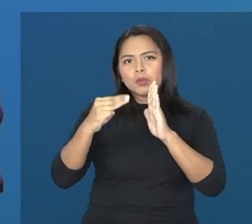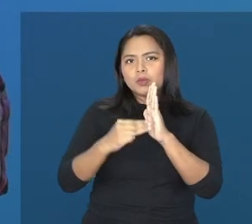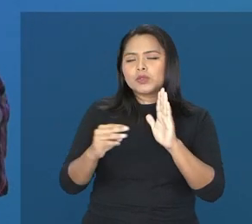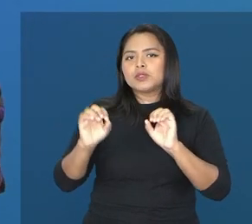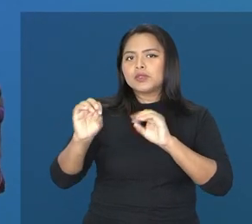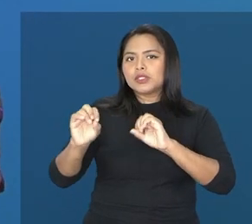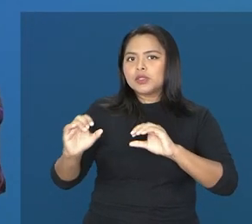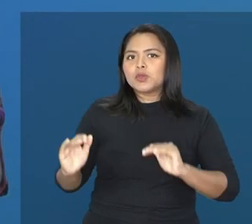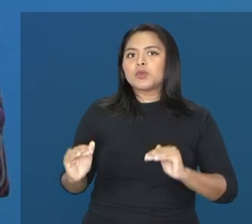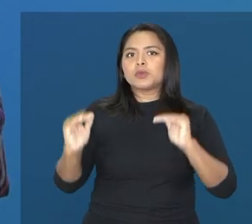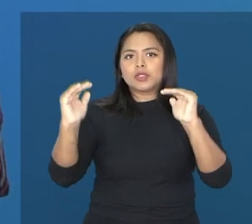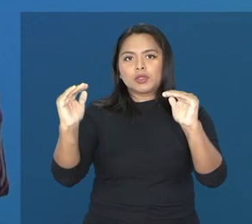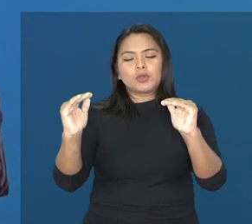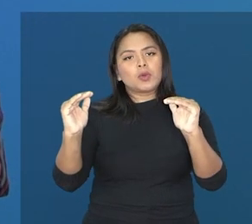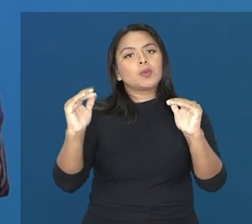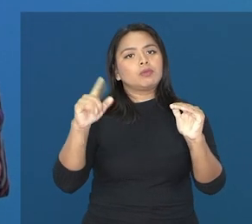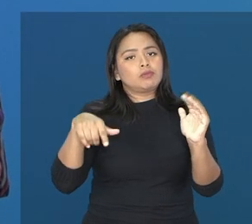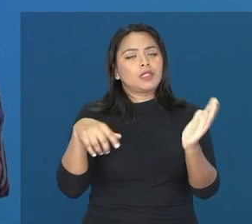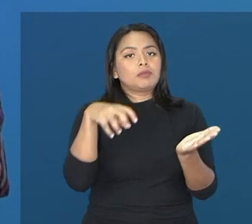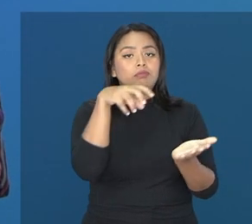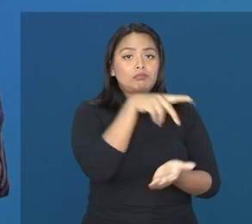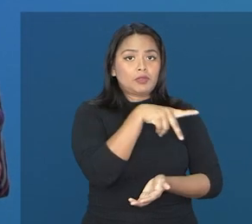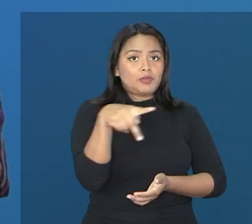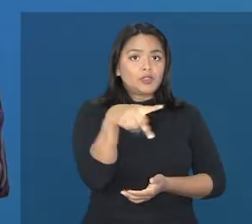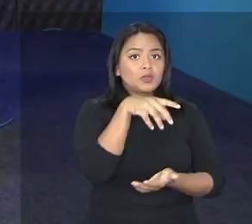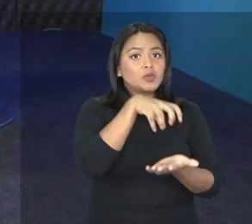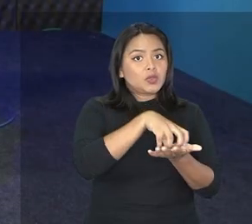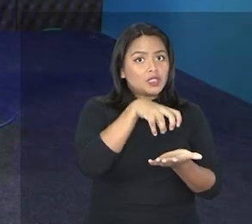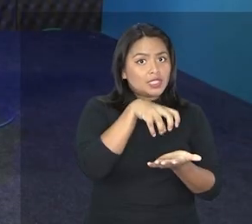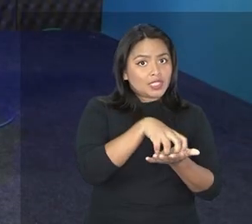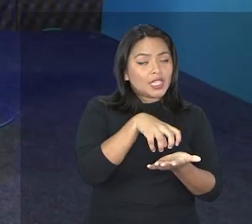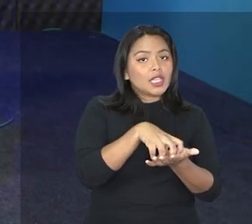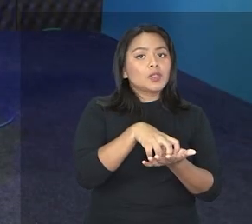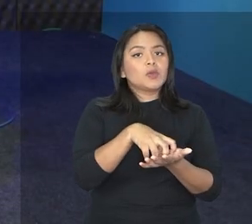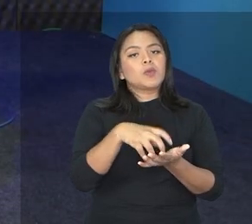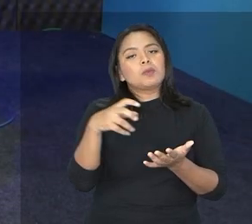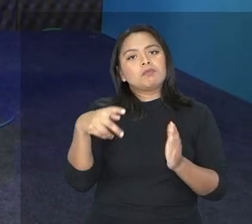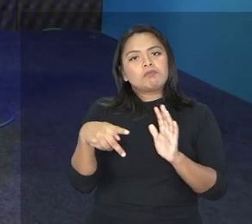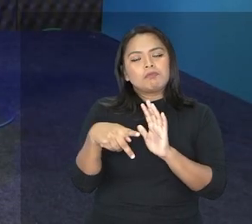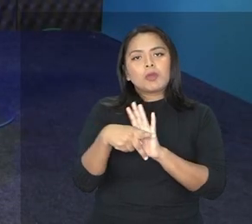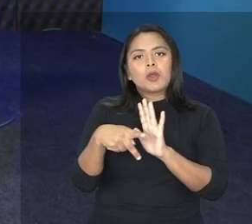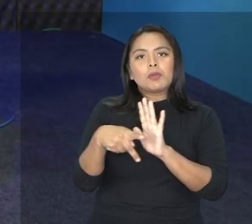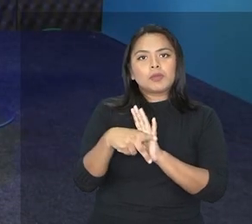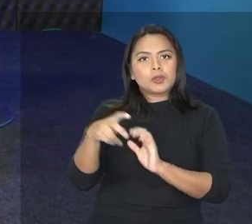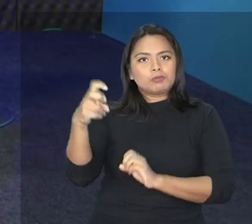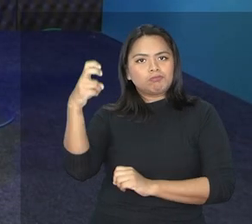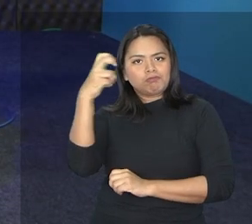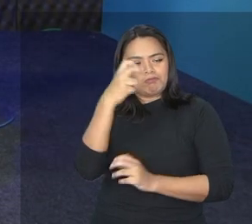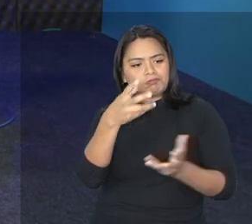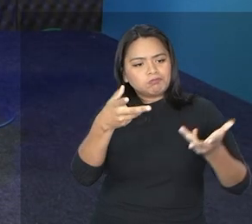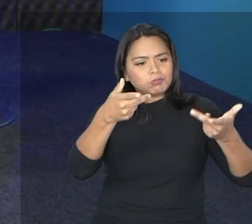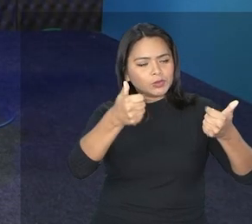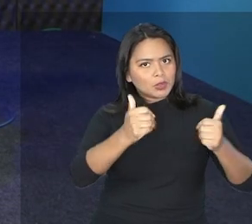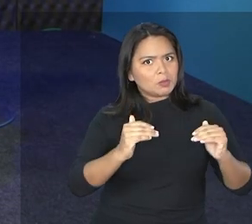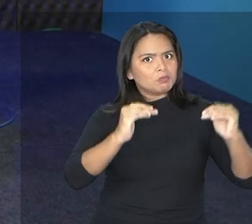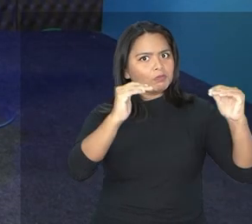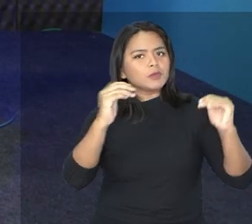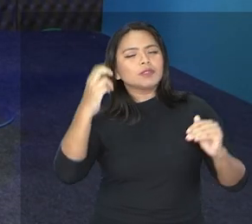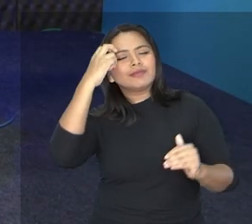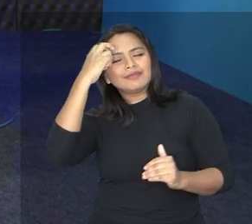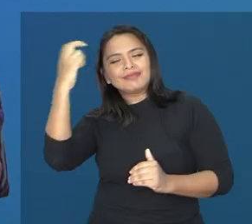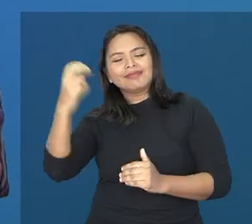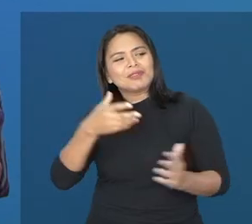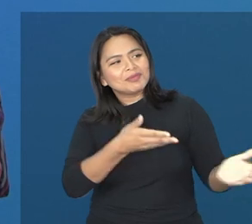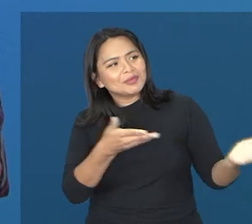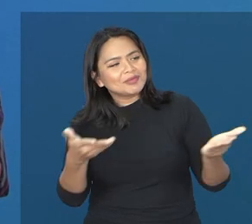desde 2009 é professor do Centro de Atividades e Desenvolvimento de Altas Habilidades e Superdotação. Professor, seja